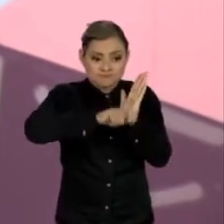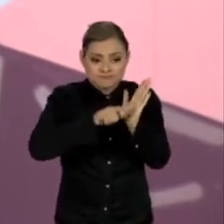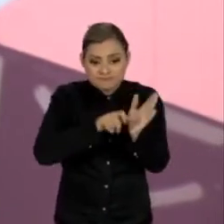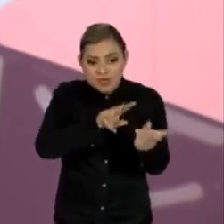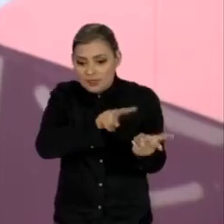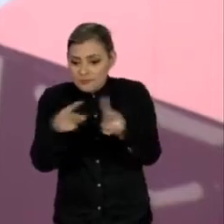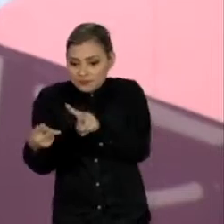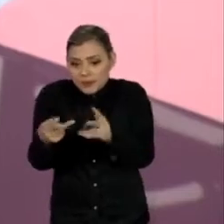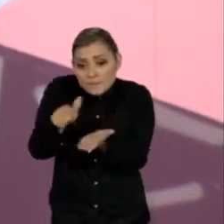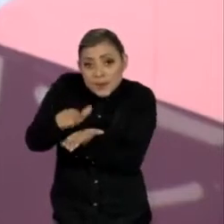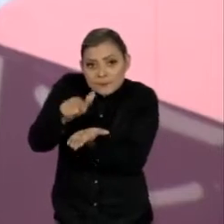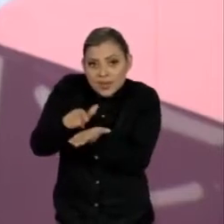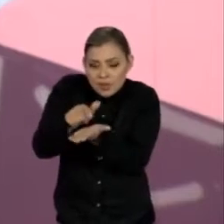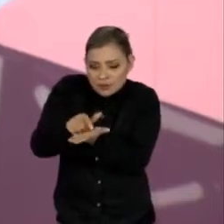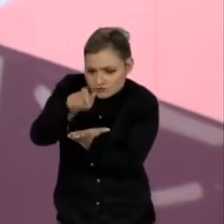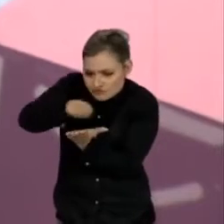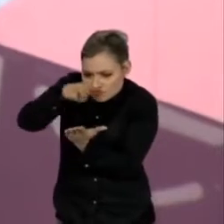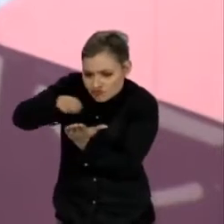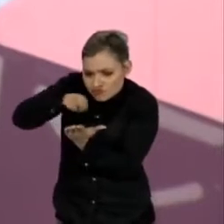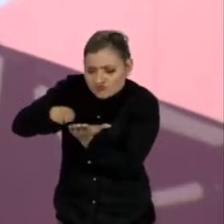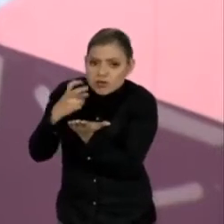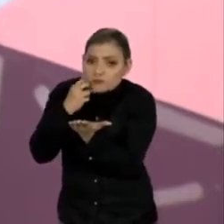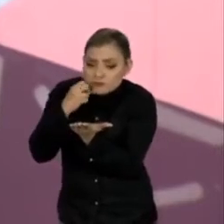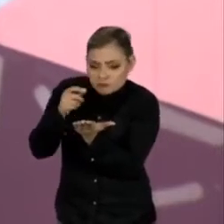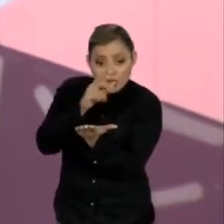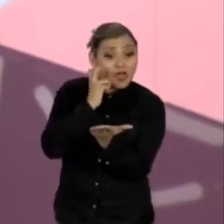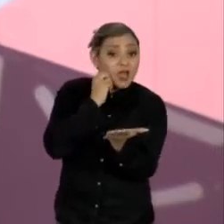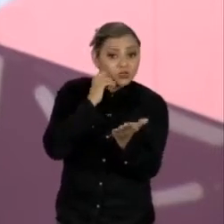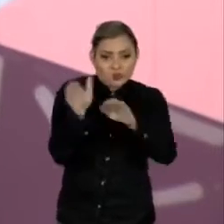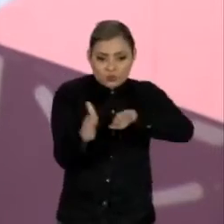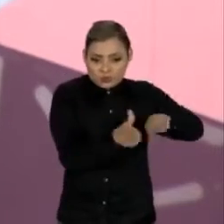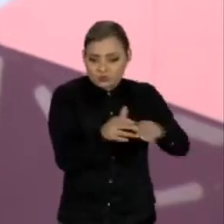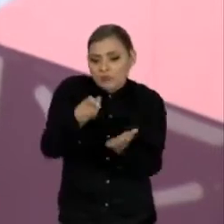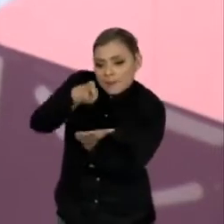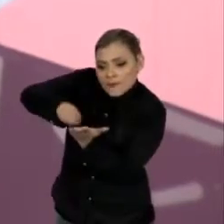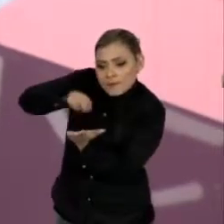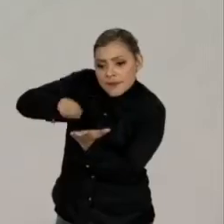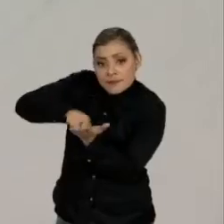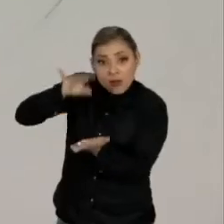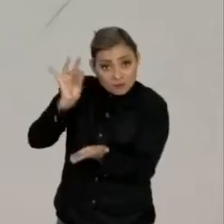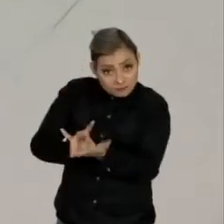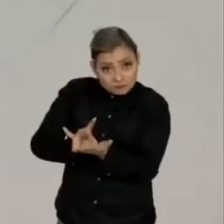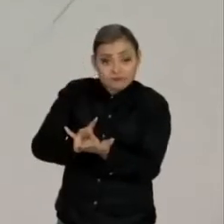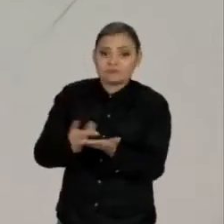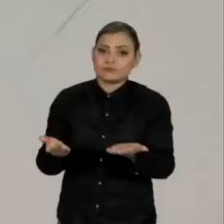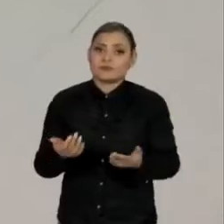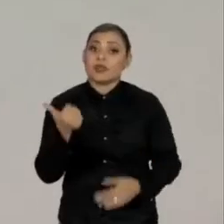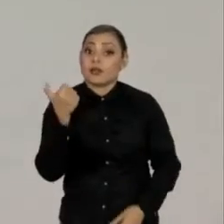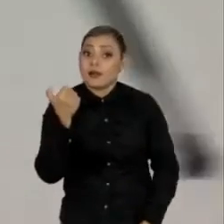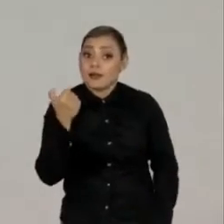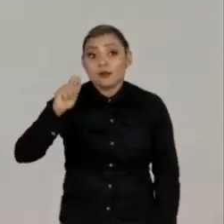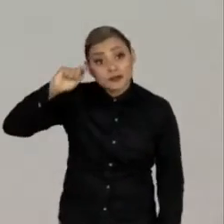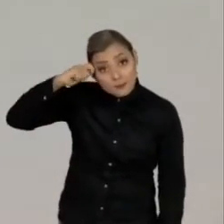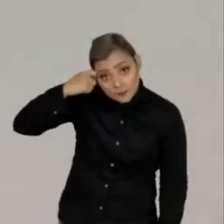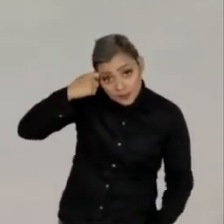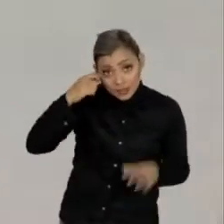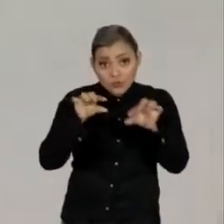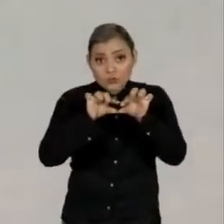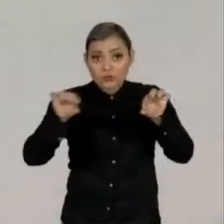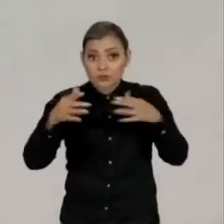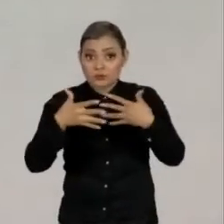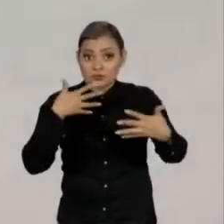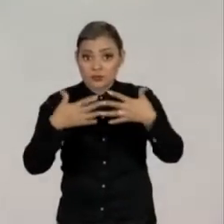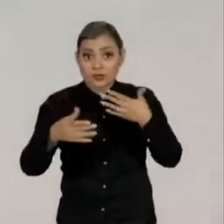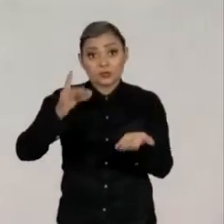limpo. Porque, ao passar o gabarito a limpo, já é uma chance de ter uma nova releitura na questão. Caneta preta com tubo transparente,